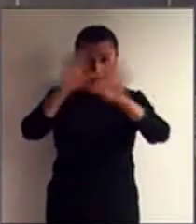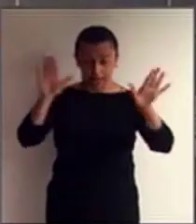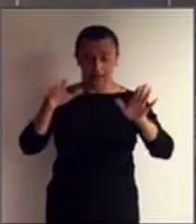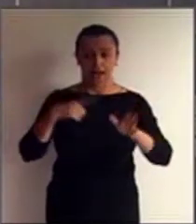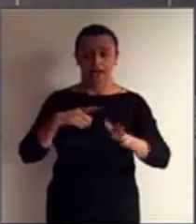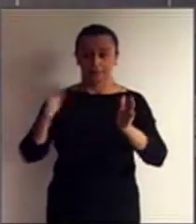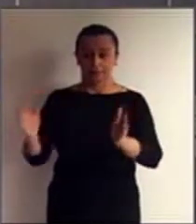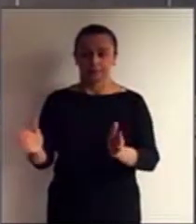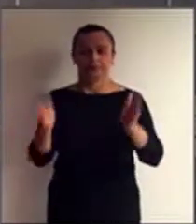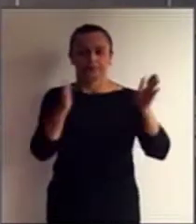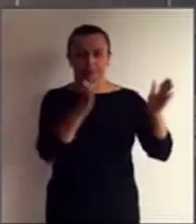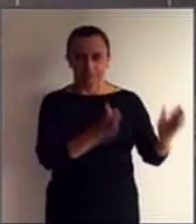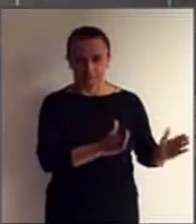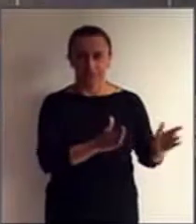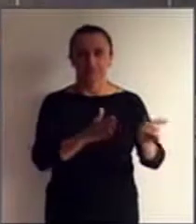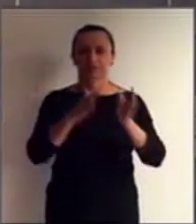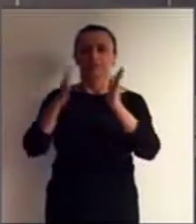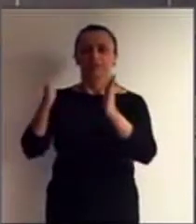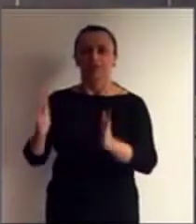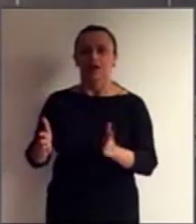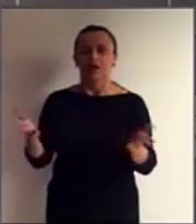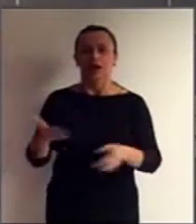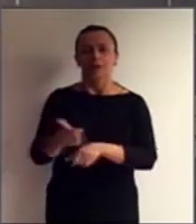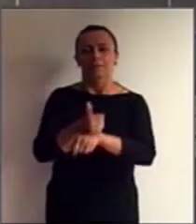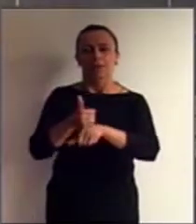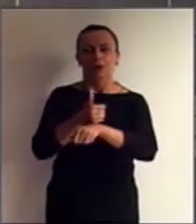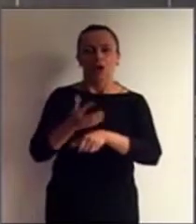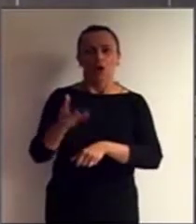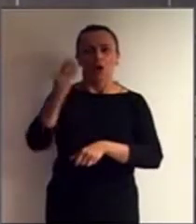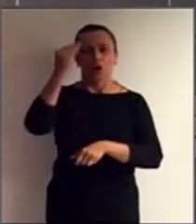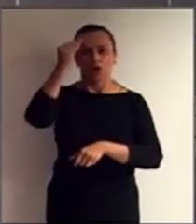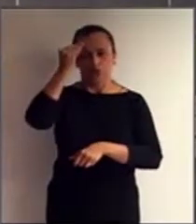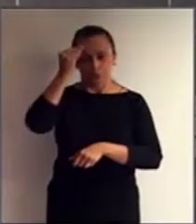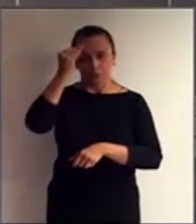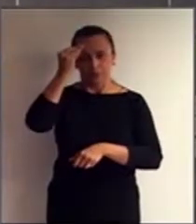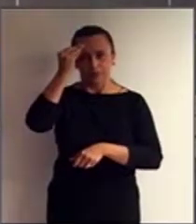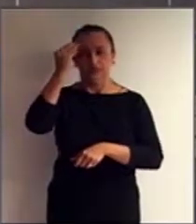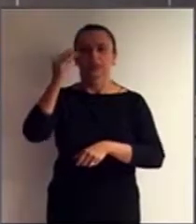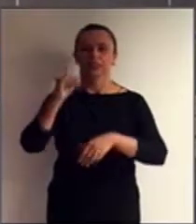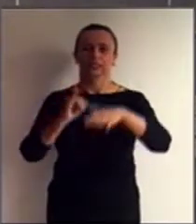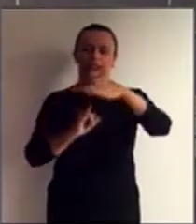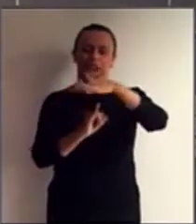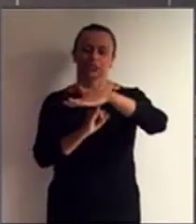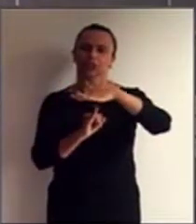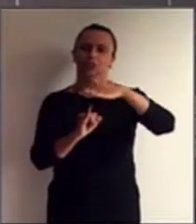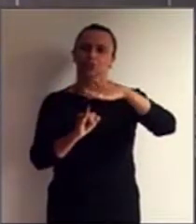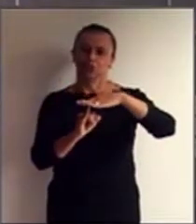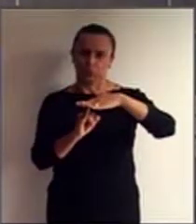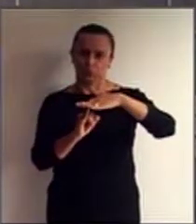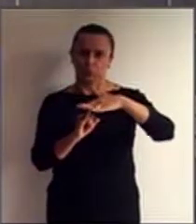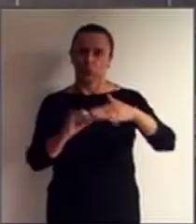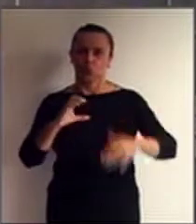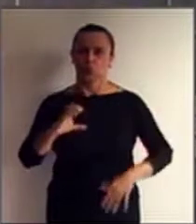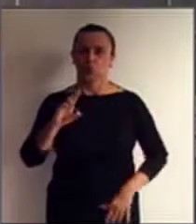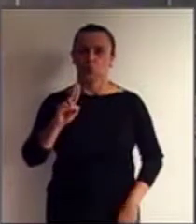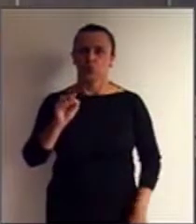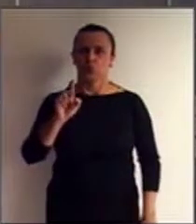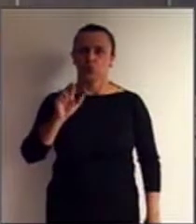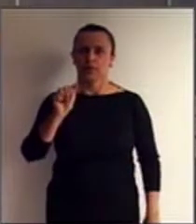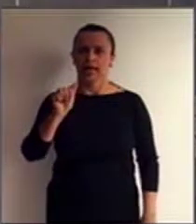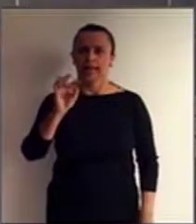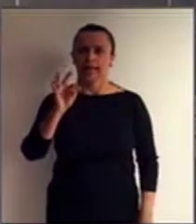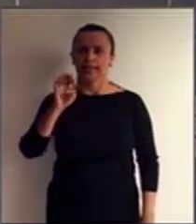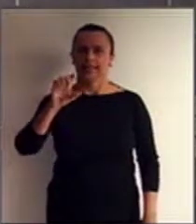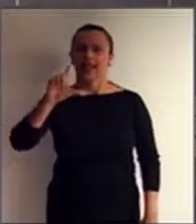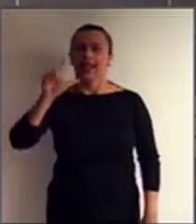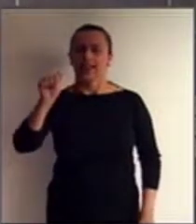para a melhor compreensão do Instituto da Curatela e desse marco do